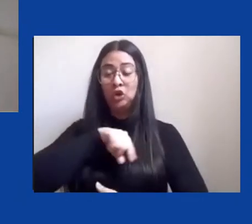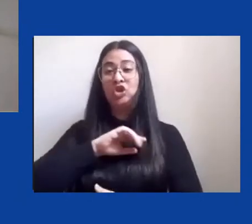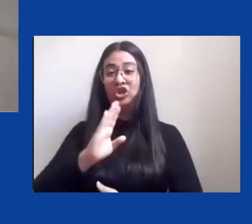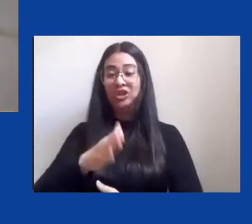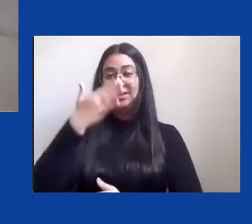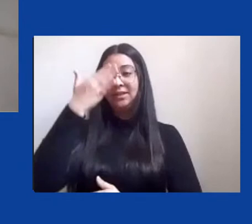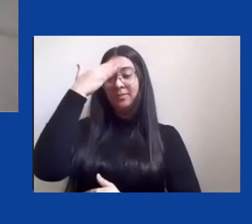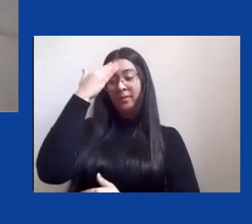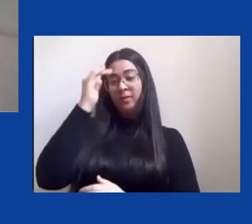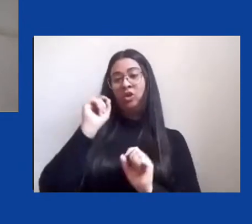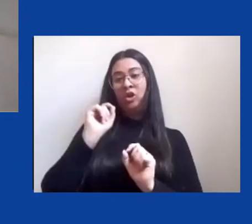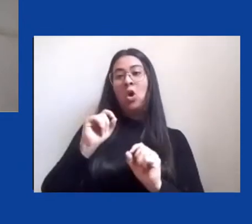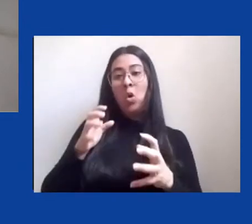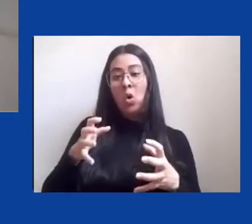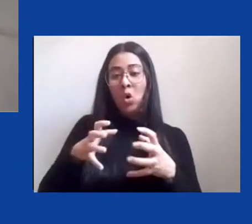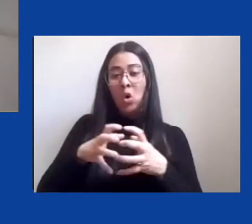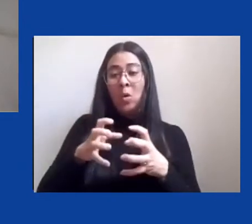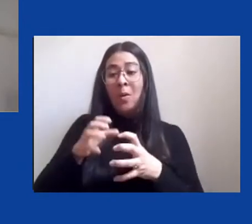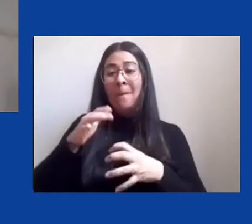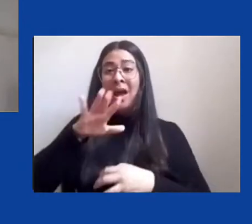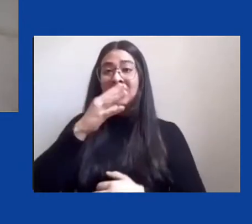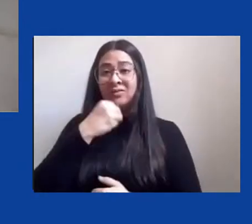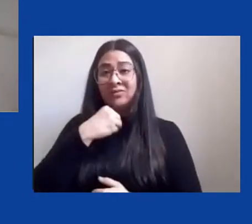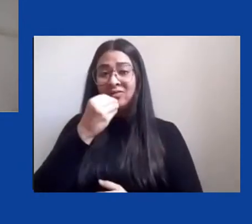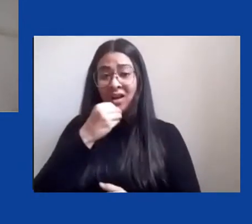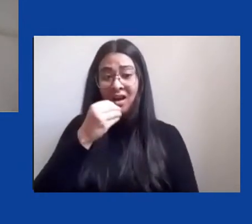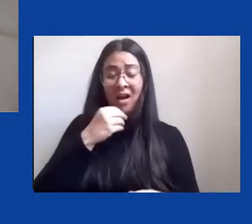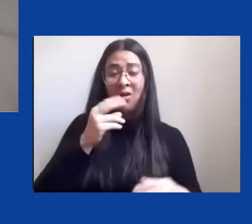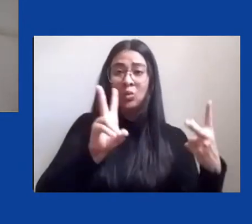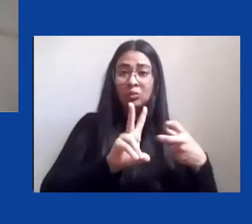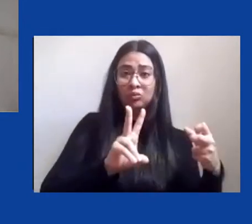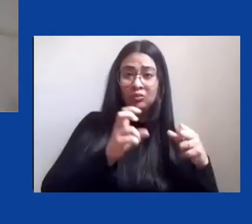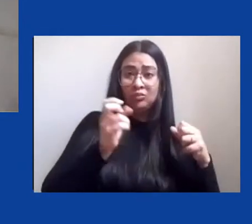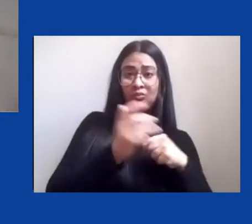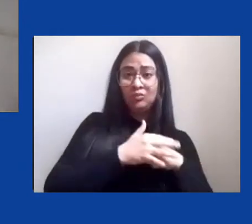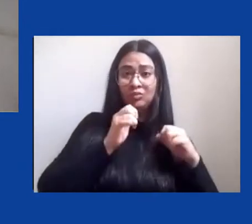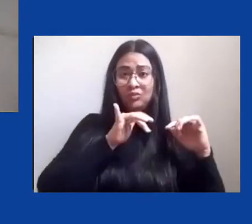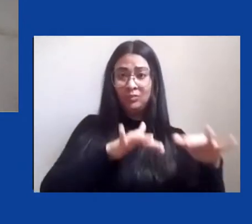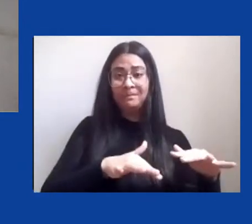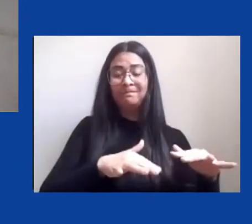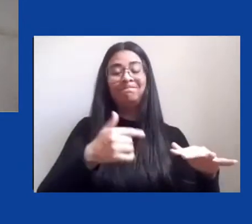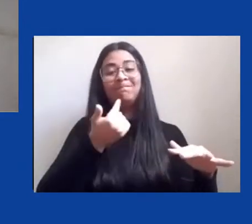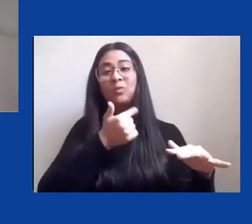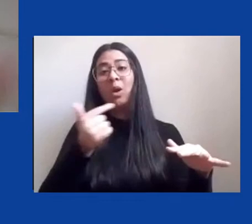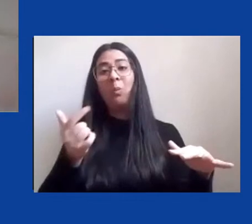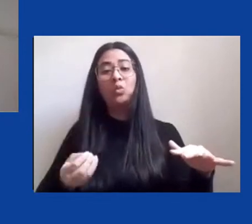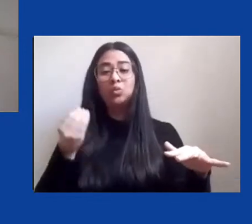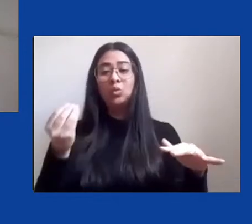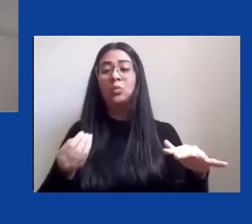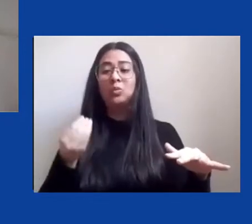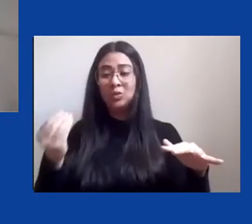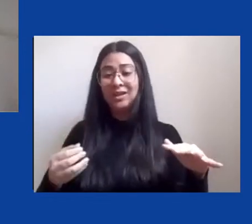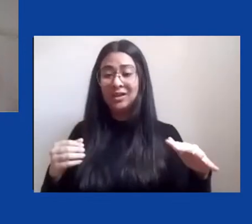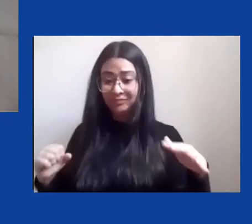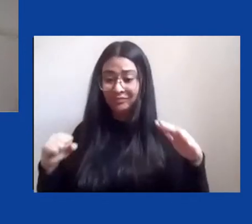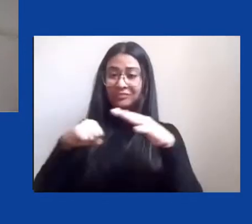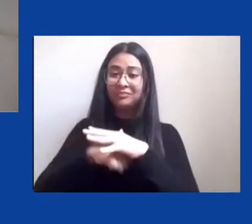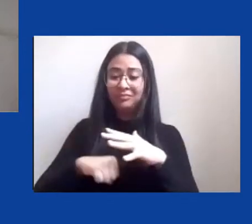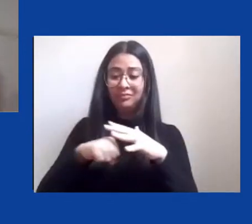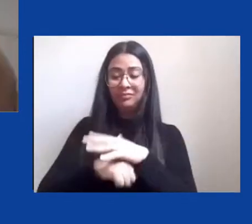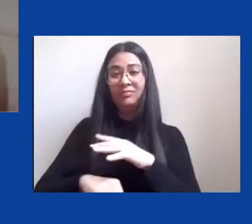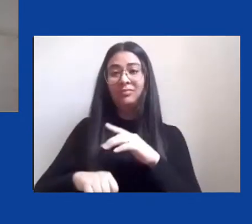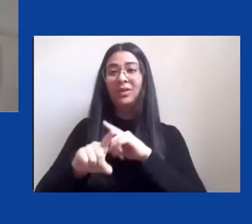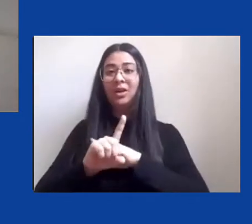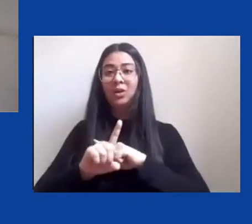diante da pandemia da covid-19 e não temos condições de fazer esse enfrentamento sem o uso né do estado